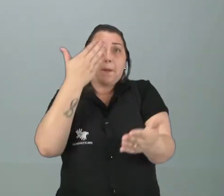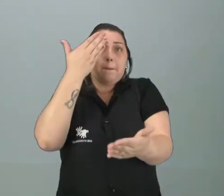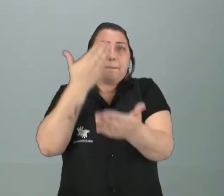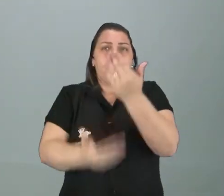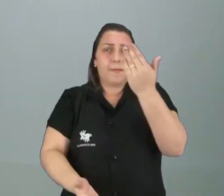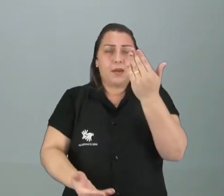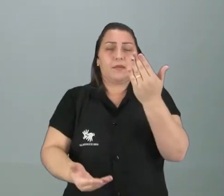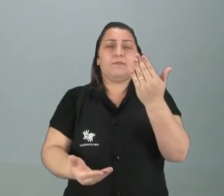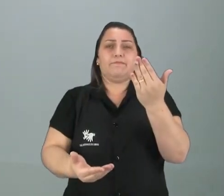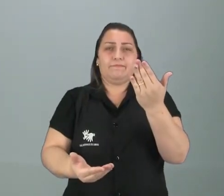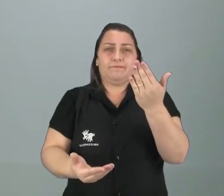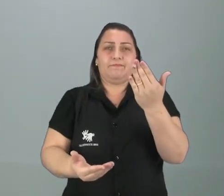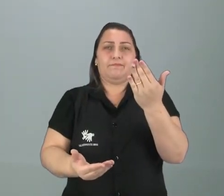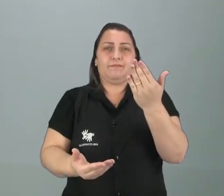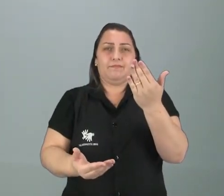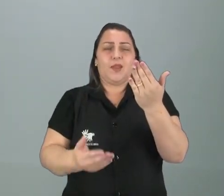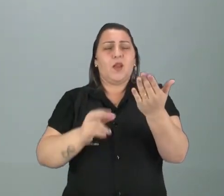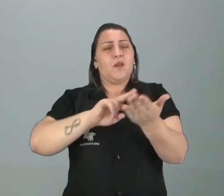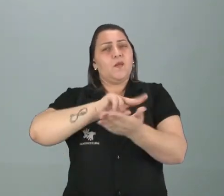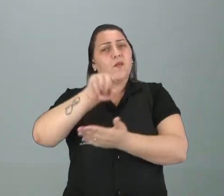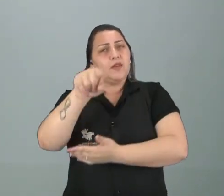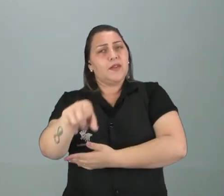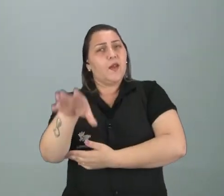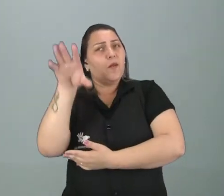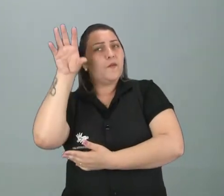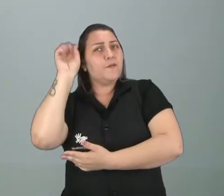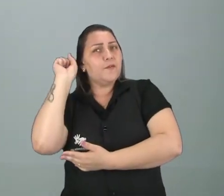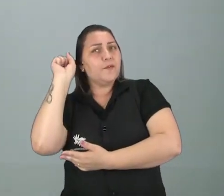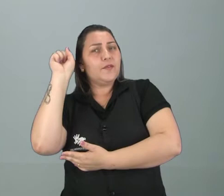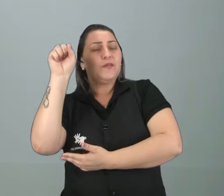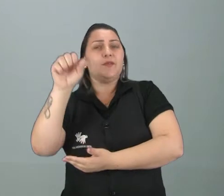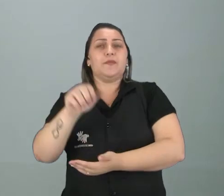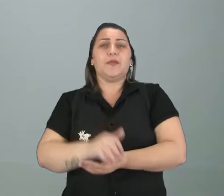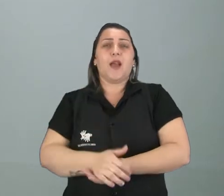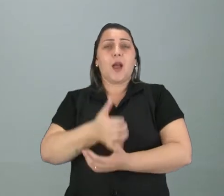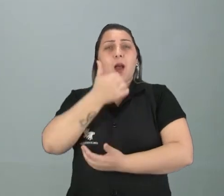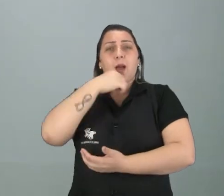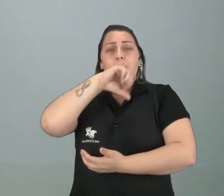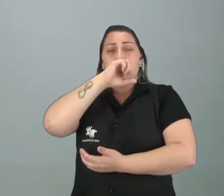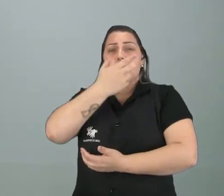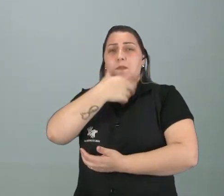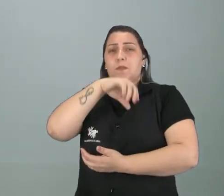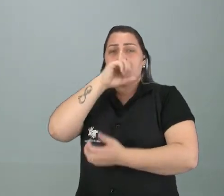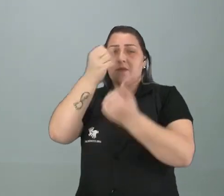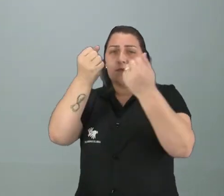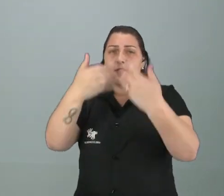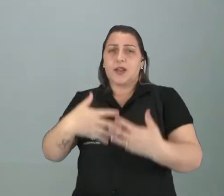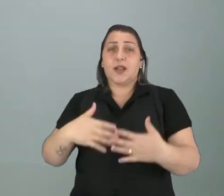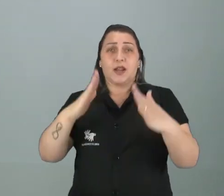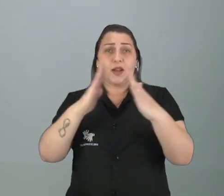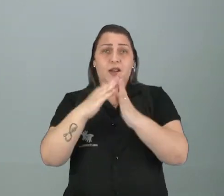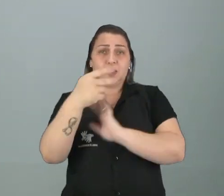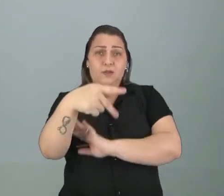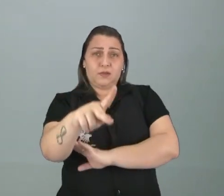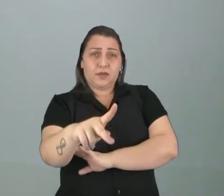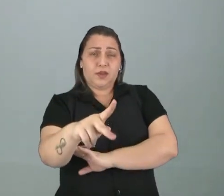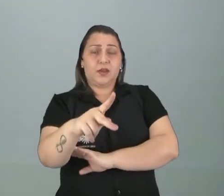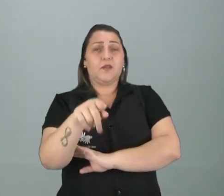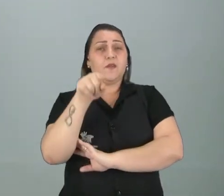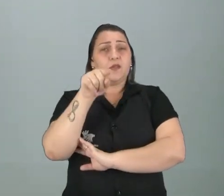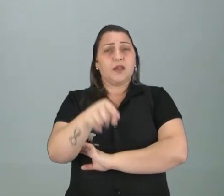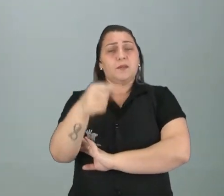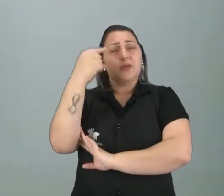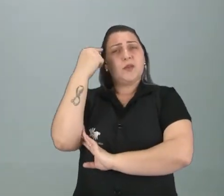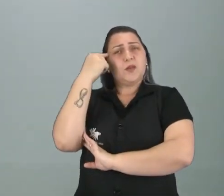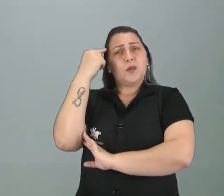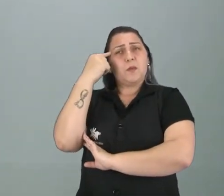perca, né? Quantas coisas, né? Você fica ouvindo, o papai e mamãe falando lá em casa, e você